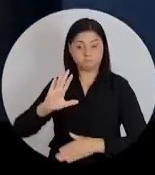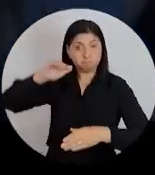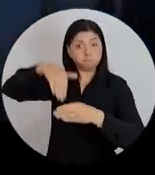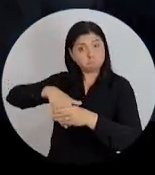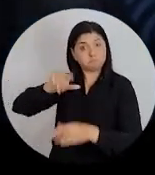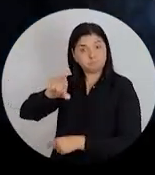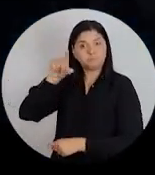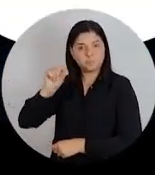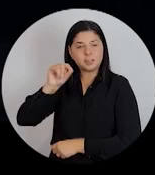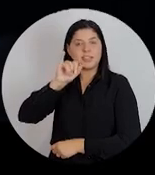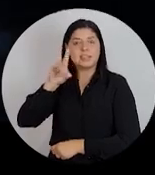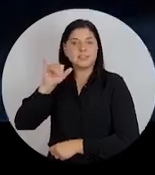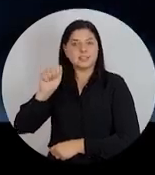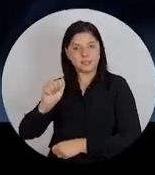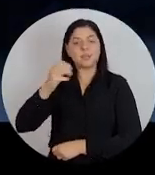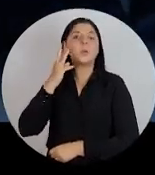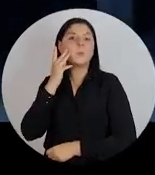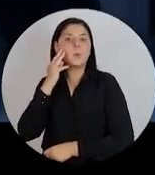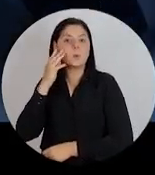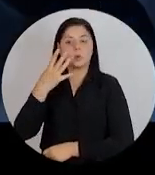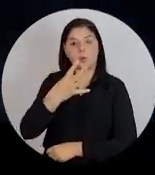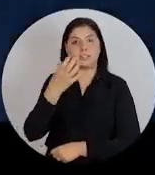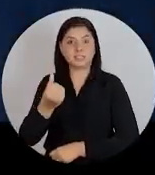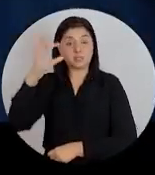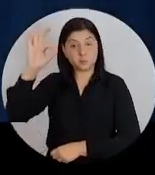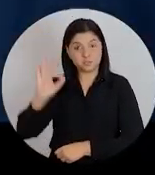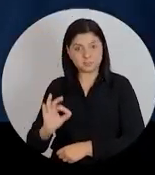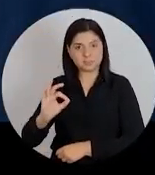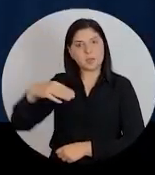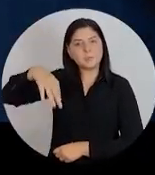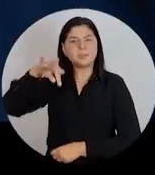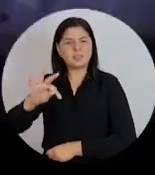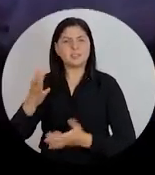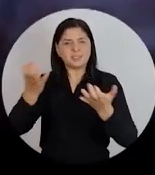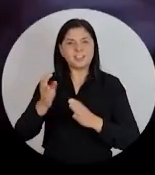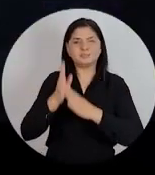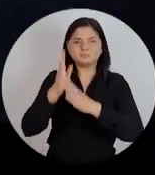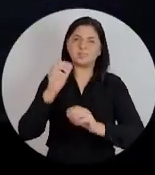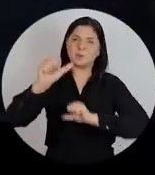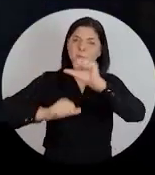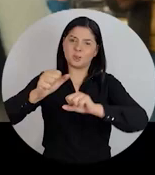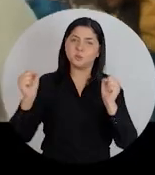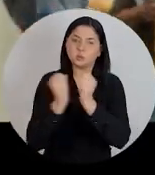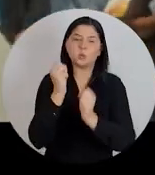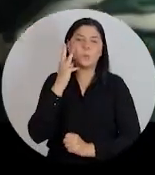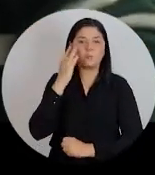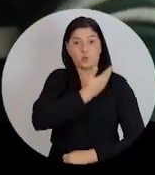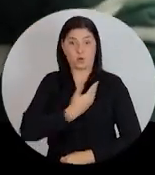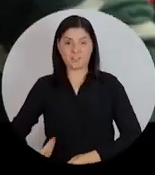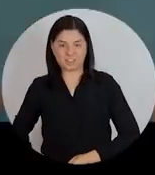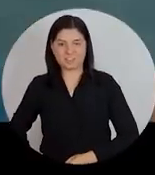intenções de voto. E na ideia Big Data, Mauro Mendes tem 46%. Mato Grosso quer seguir mudando com Mauro Mendes,